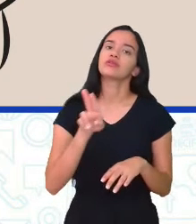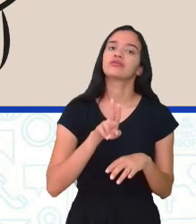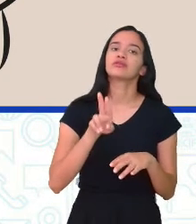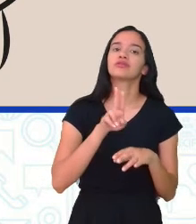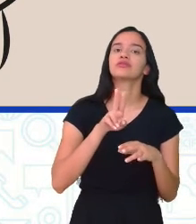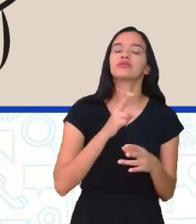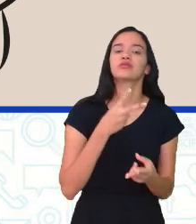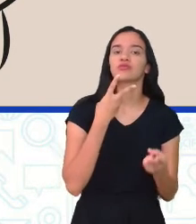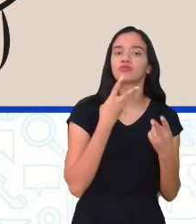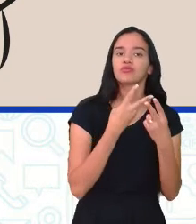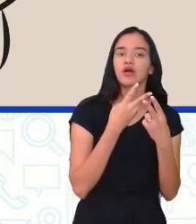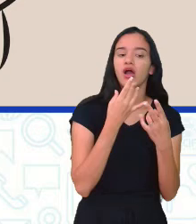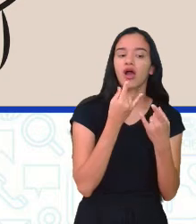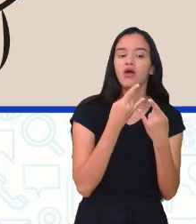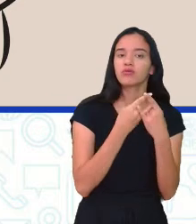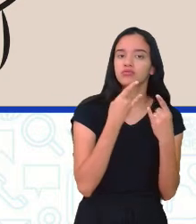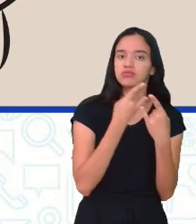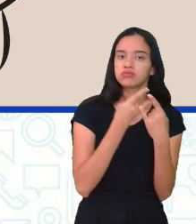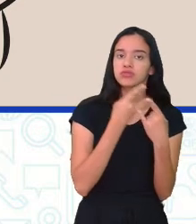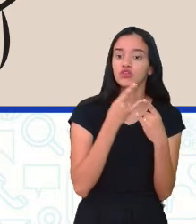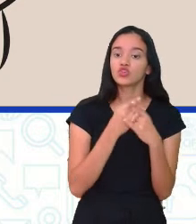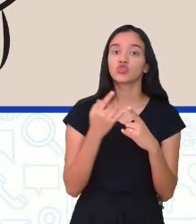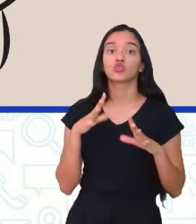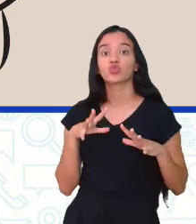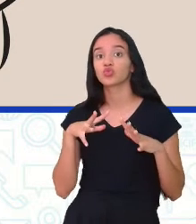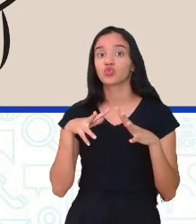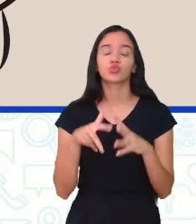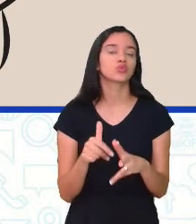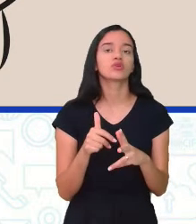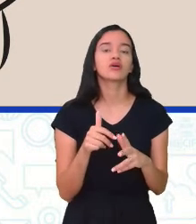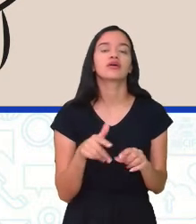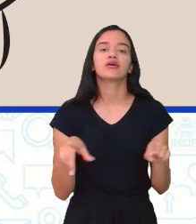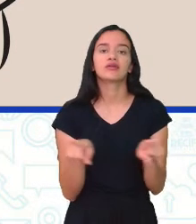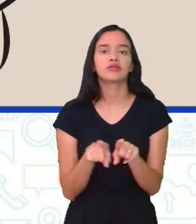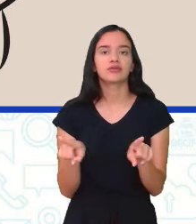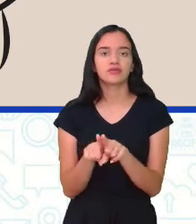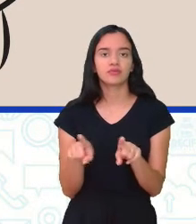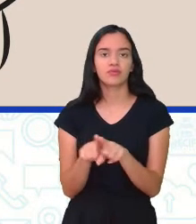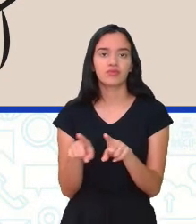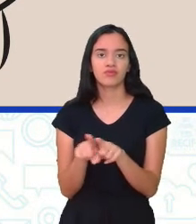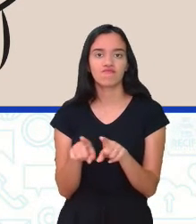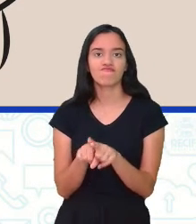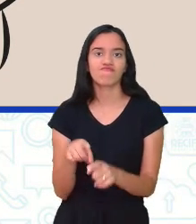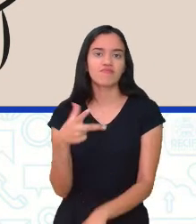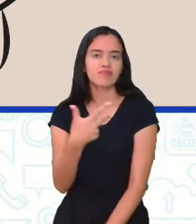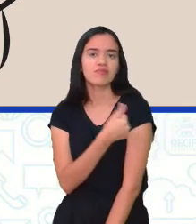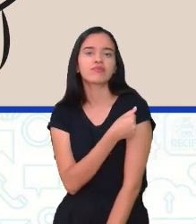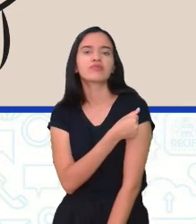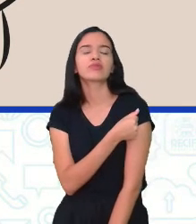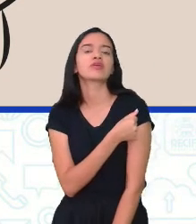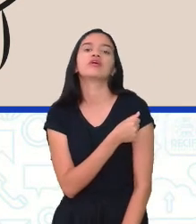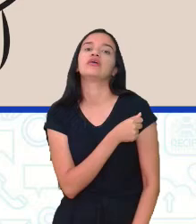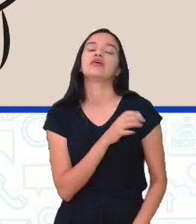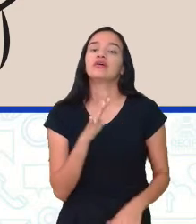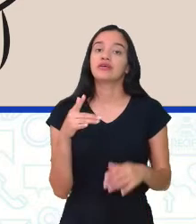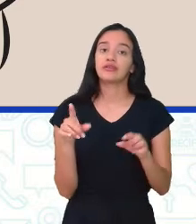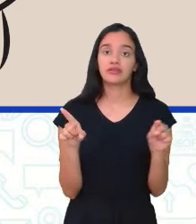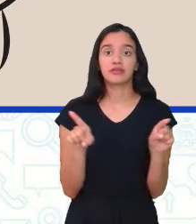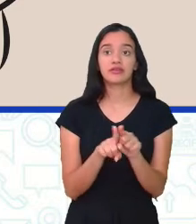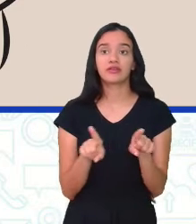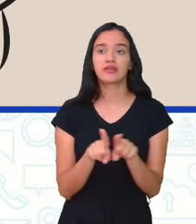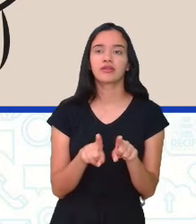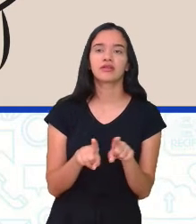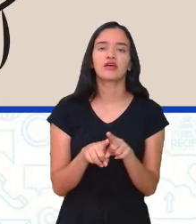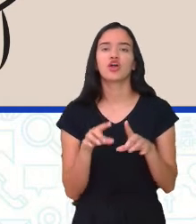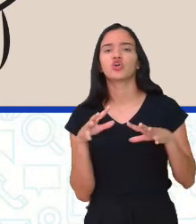feminina em todas as relações sexuais não compartilhando objetos com seringas e agulhas ou outros cortantes